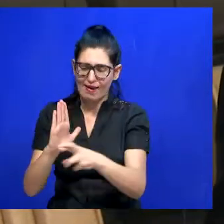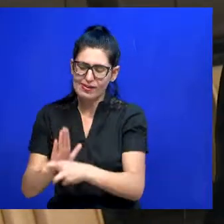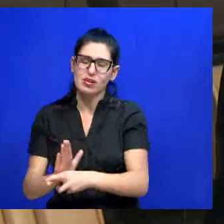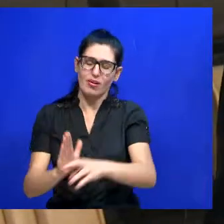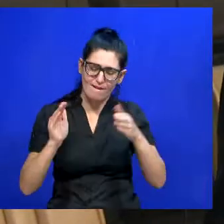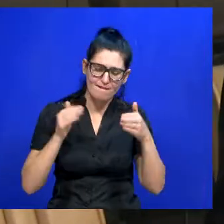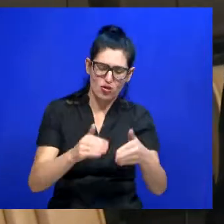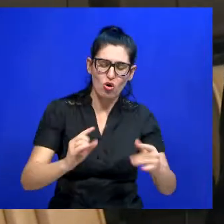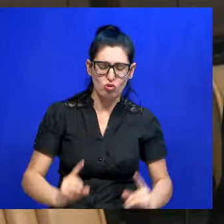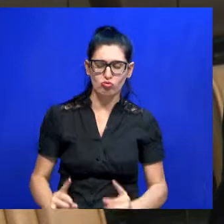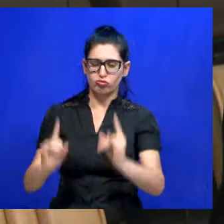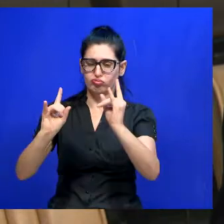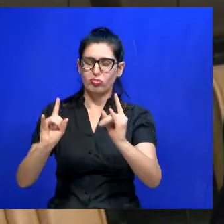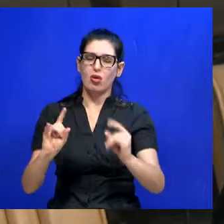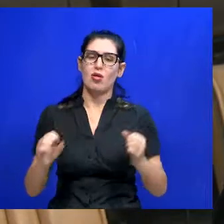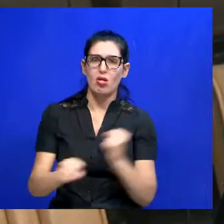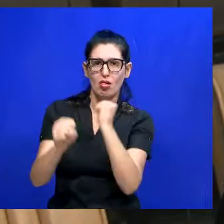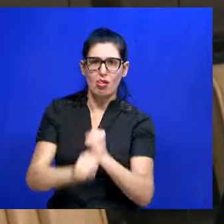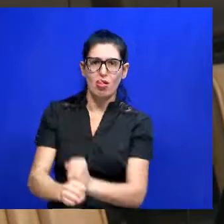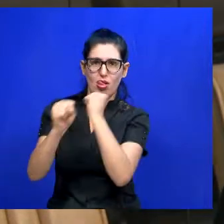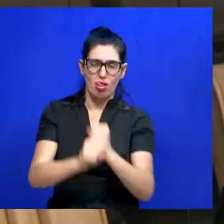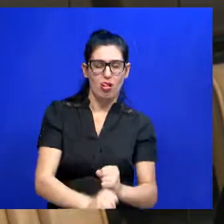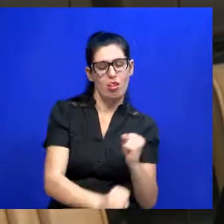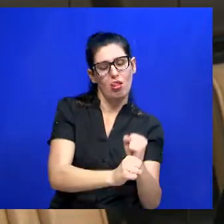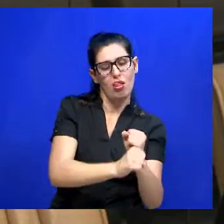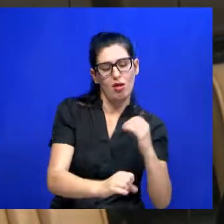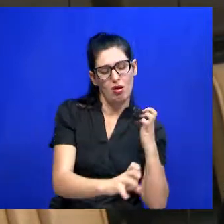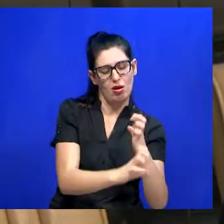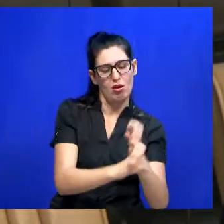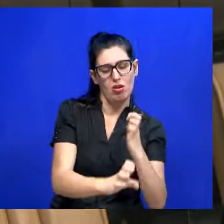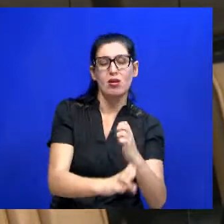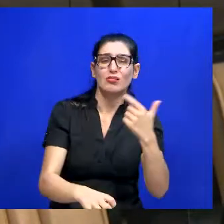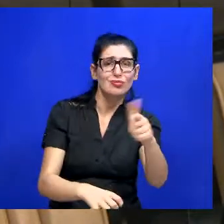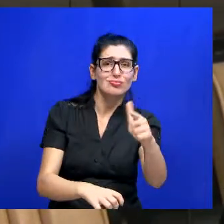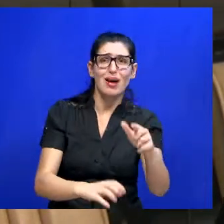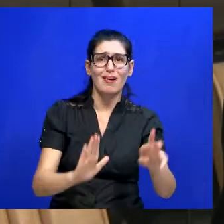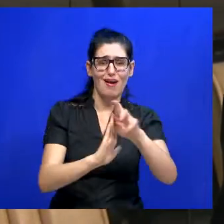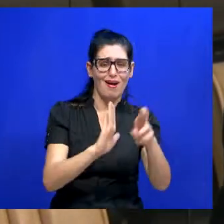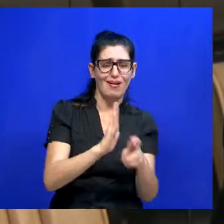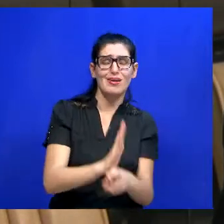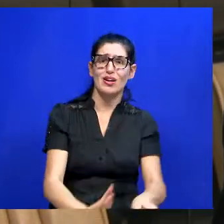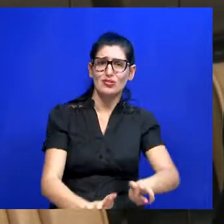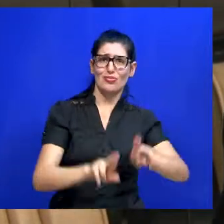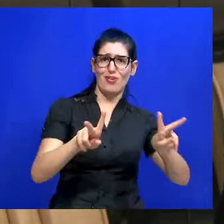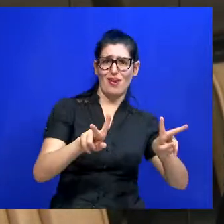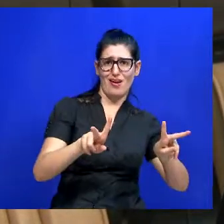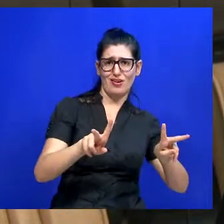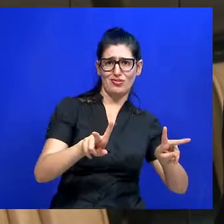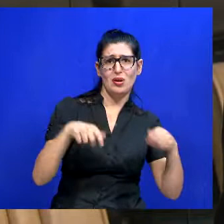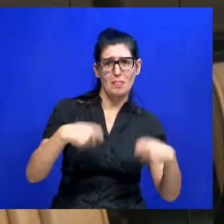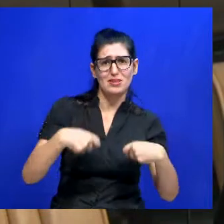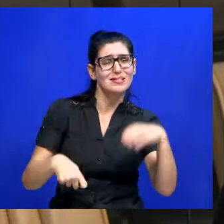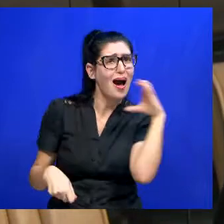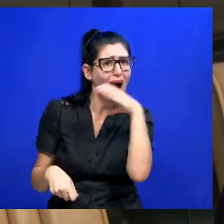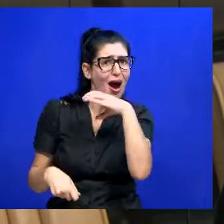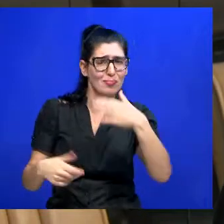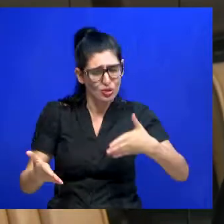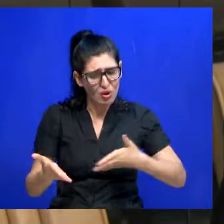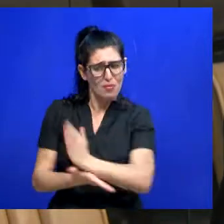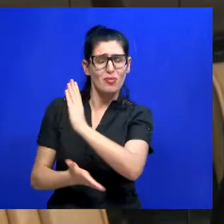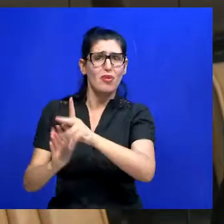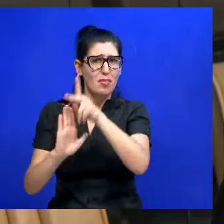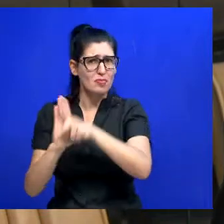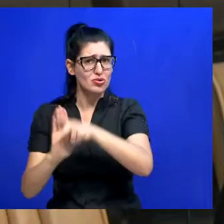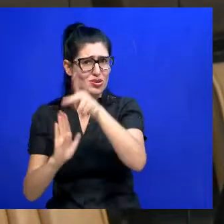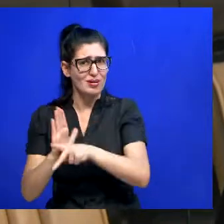e, de acordo com o próprio projeto, uma norma desatualizada, por isso que há também a urgência da aprovação deste projeto. Então, vamos aguardar as